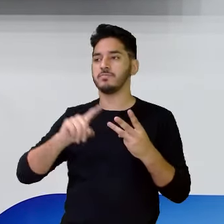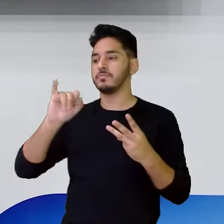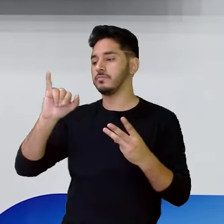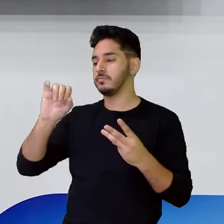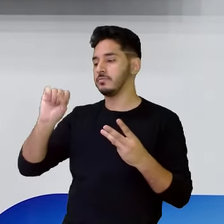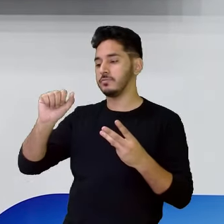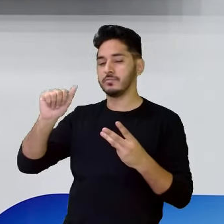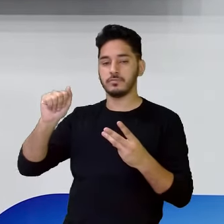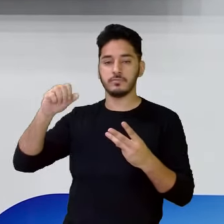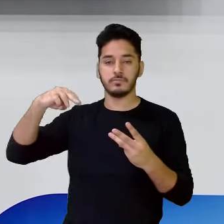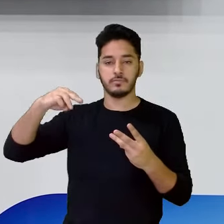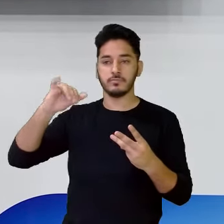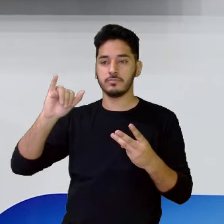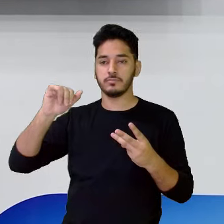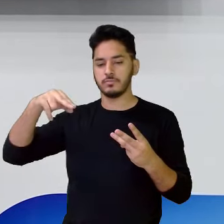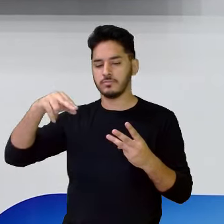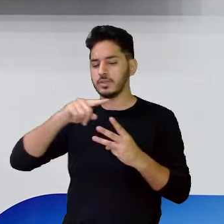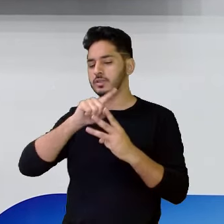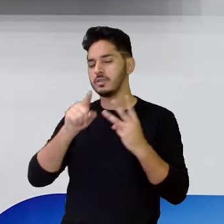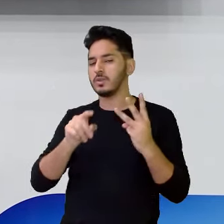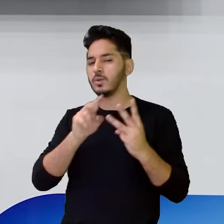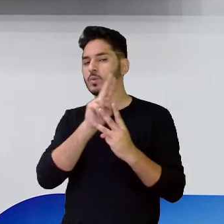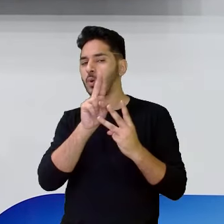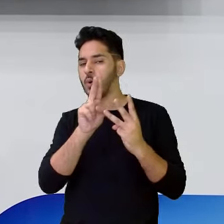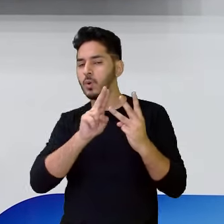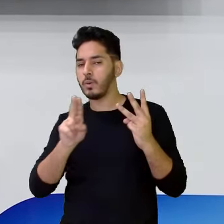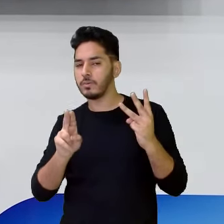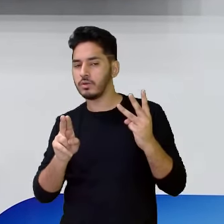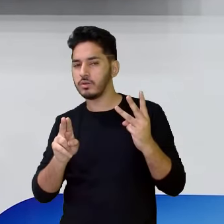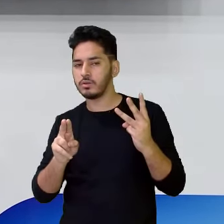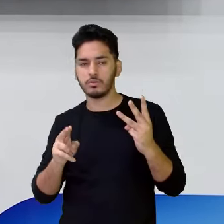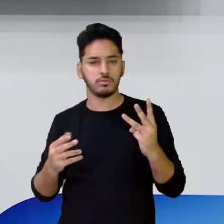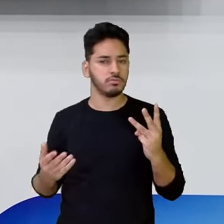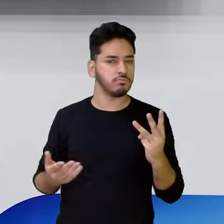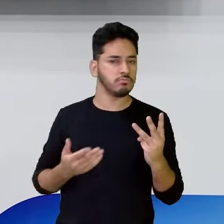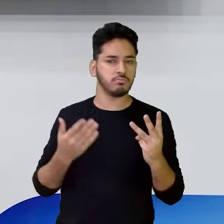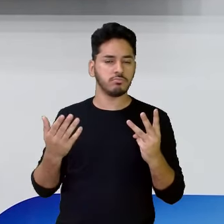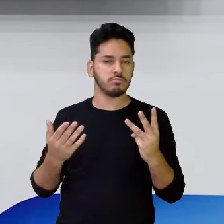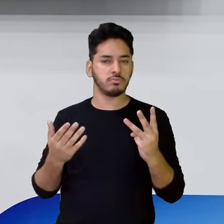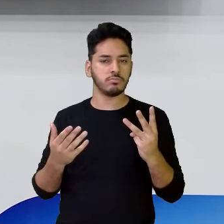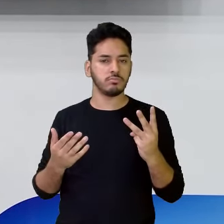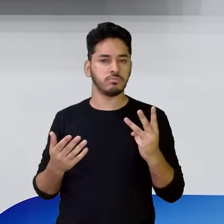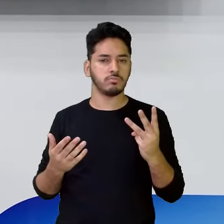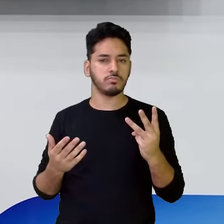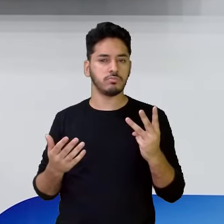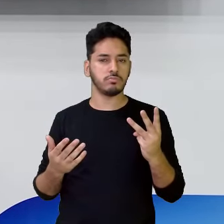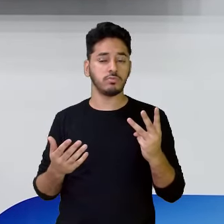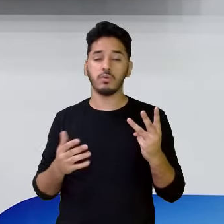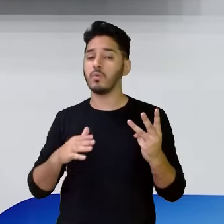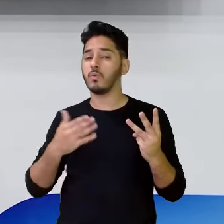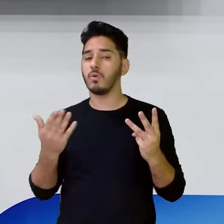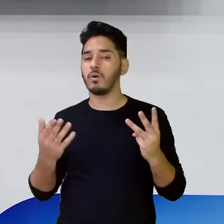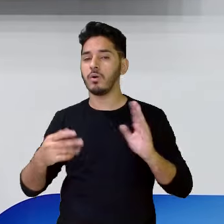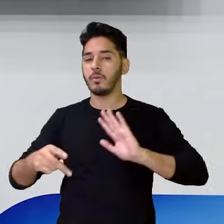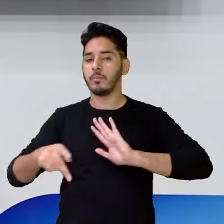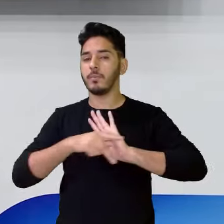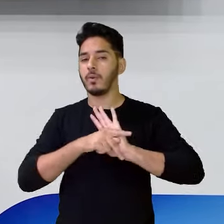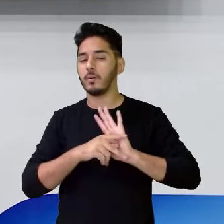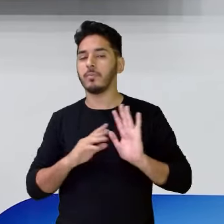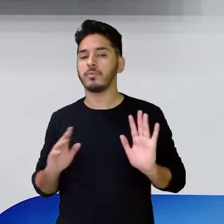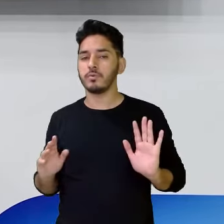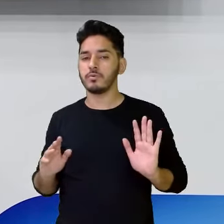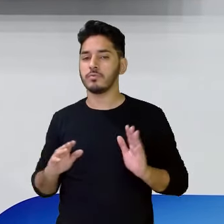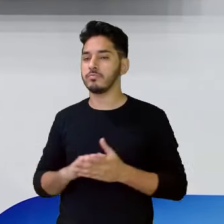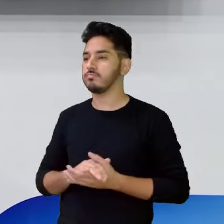que são substantivos. Ilha é um substantivo, Espelho é um substantivo e Yasmin também é um substantivo. Um comum,